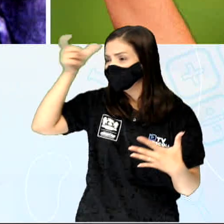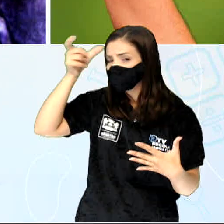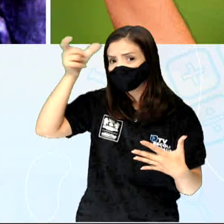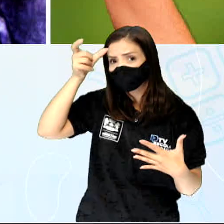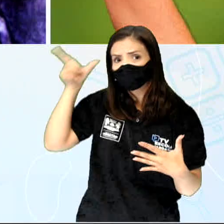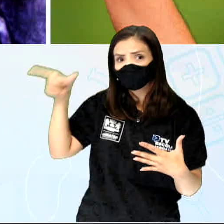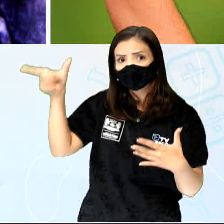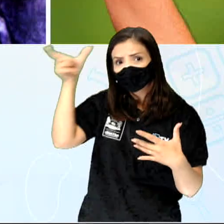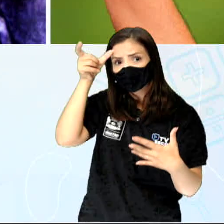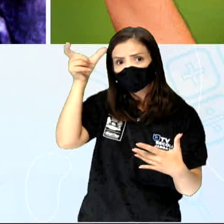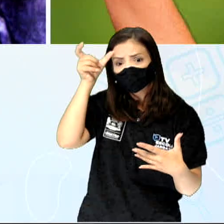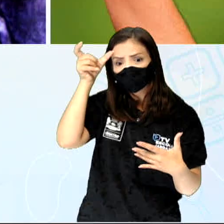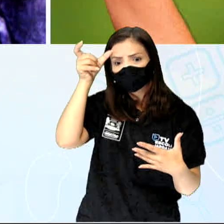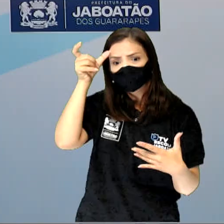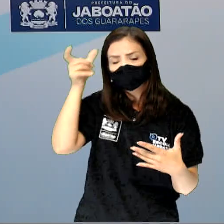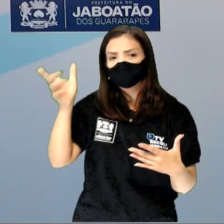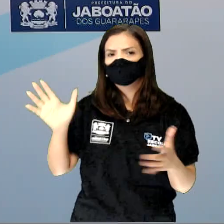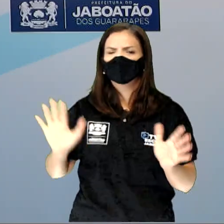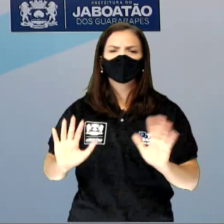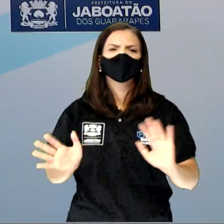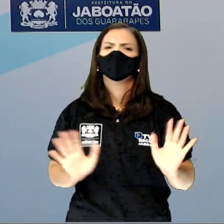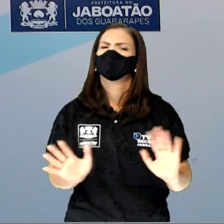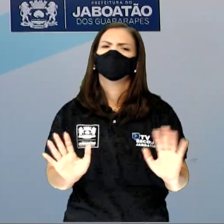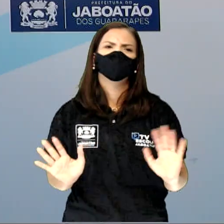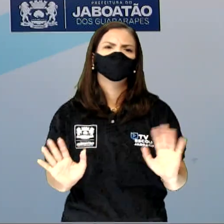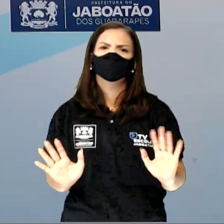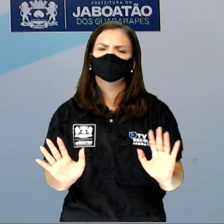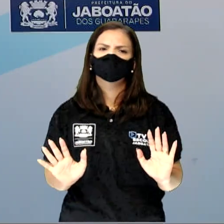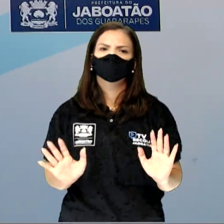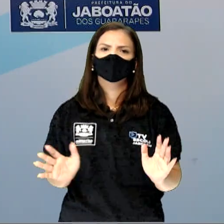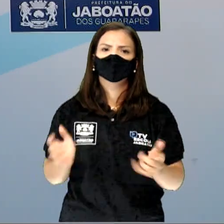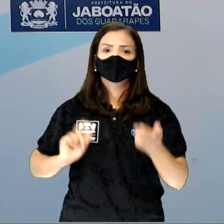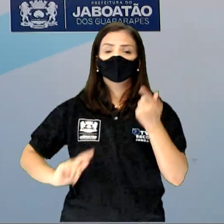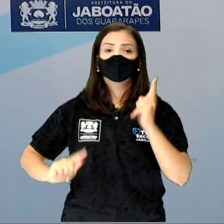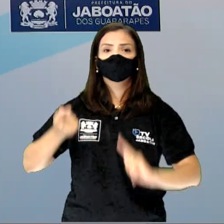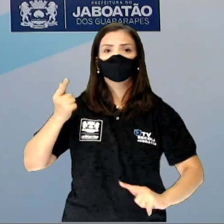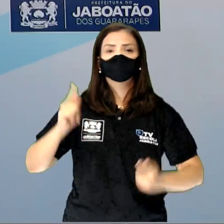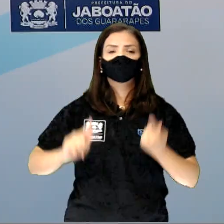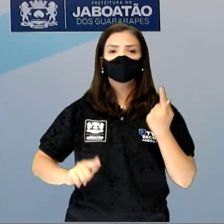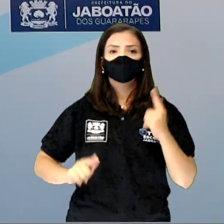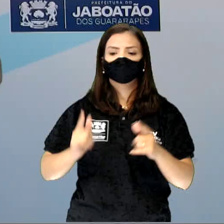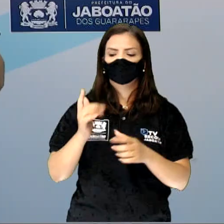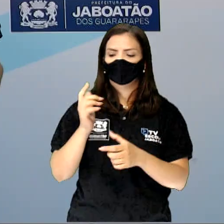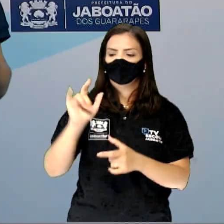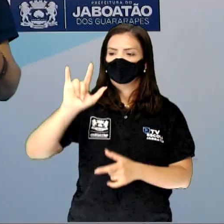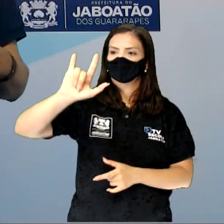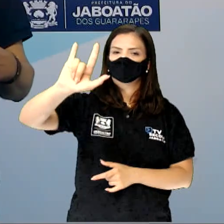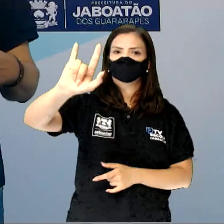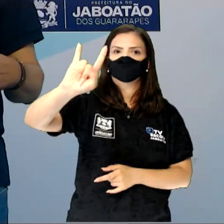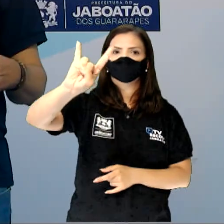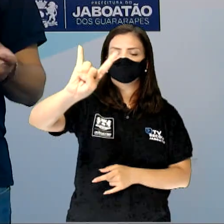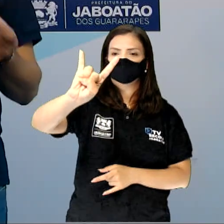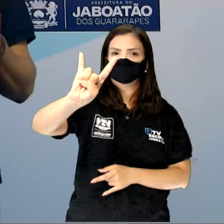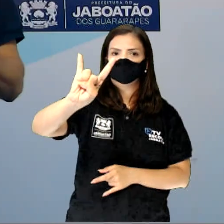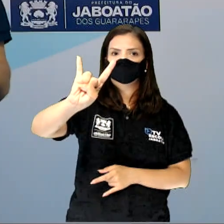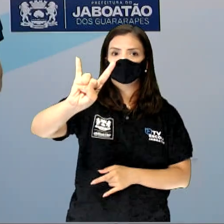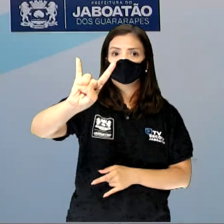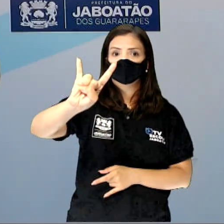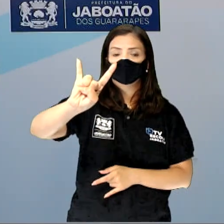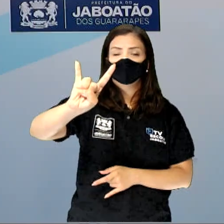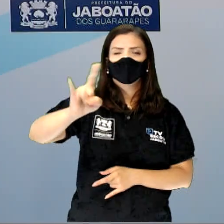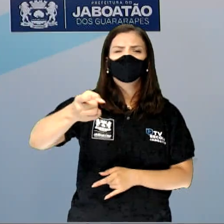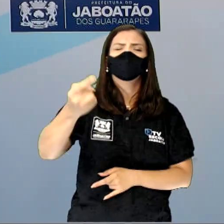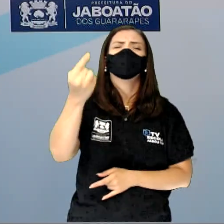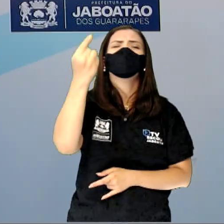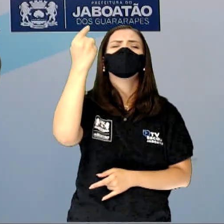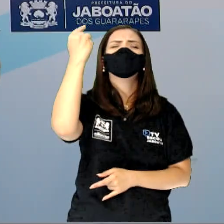demônio, não sei o quê. É nome, gente. Esse sinal, a mão chifrada, teria origem num gesto mágico,